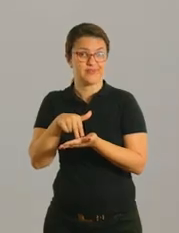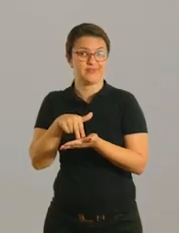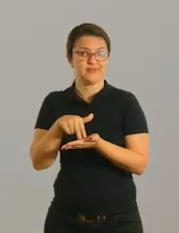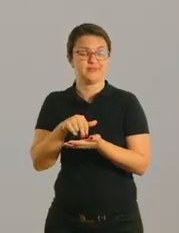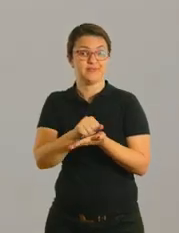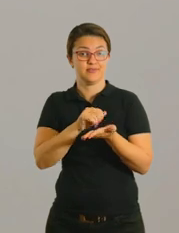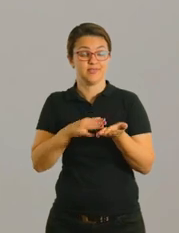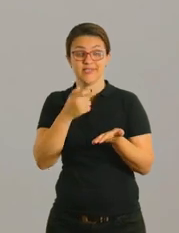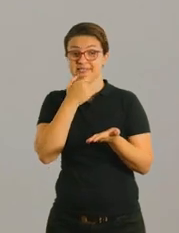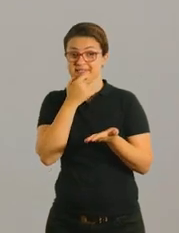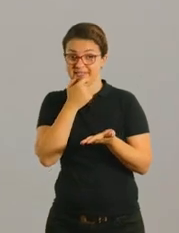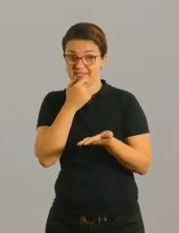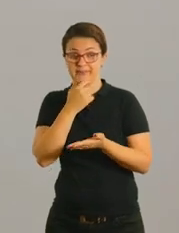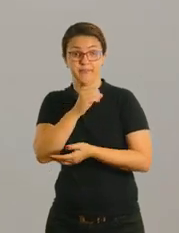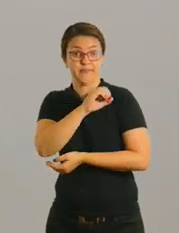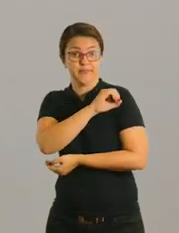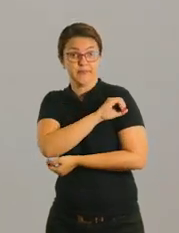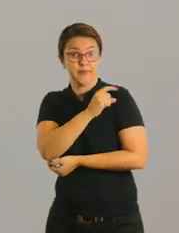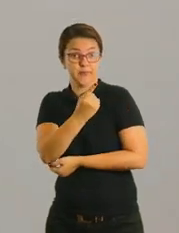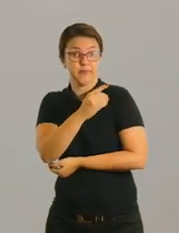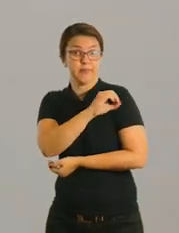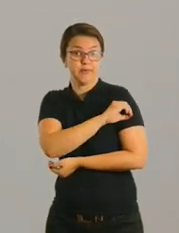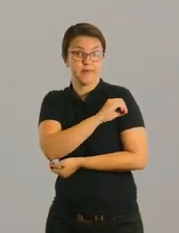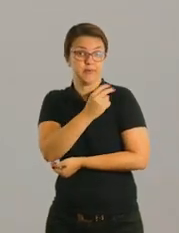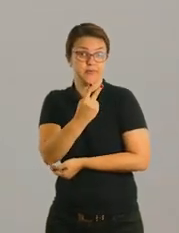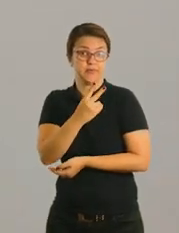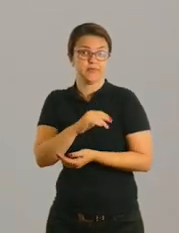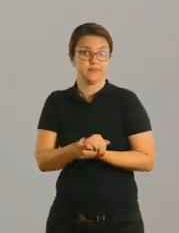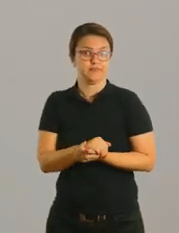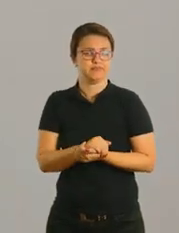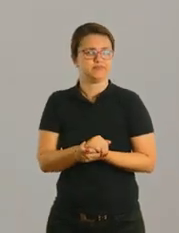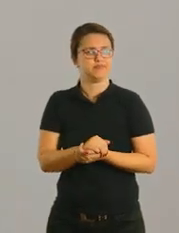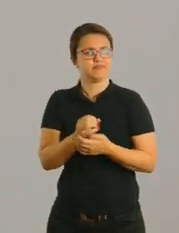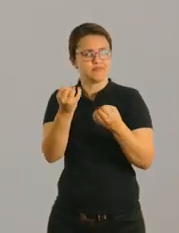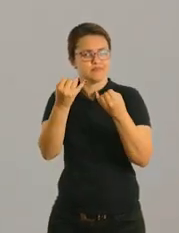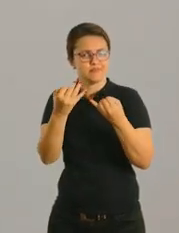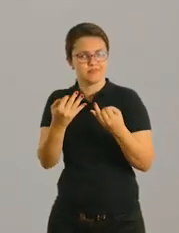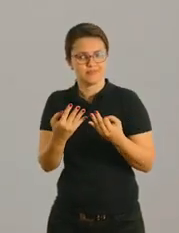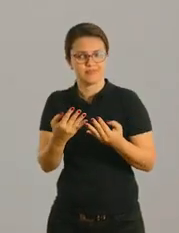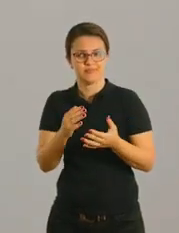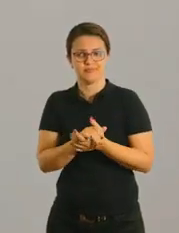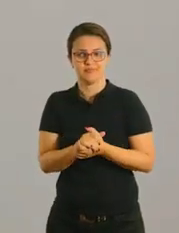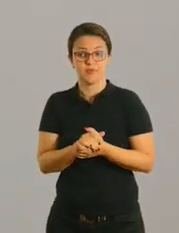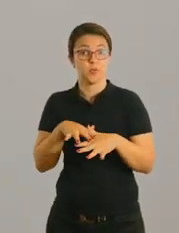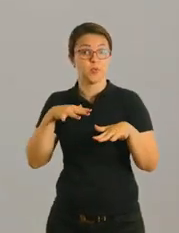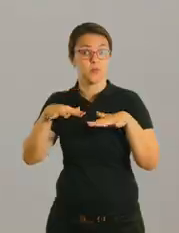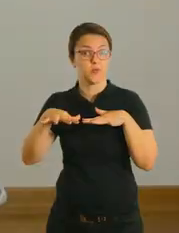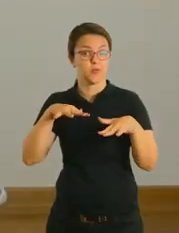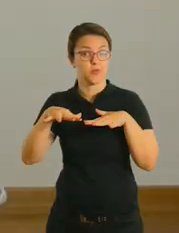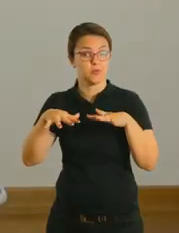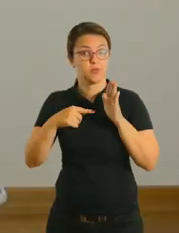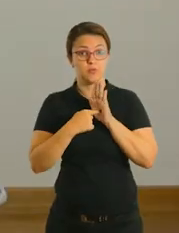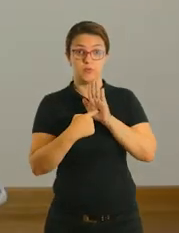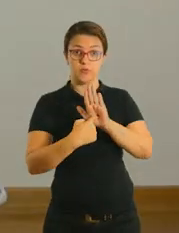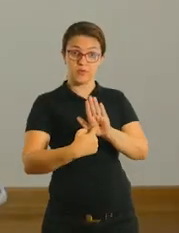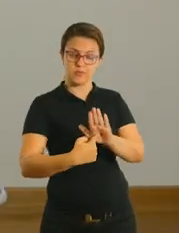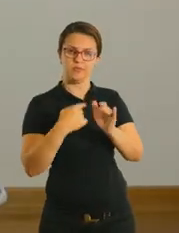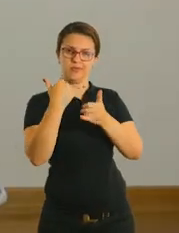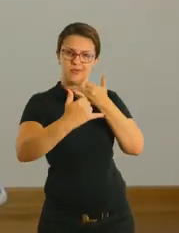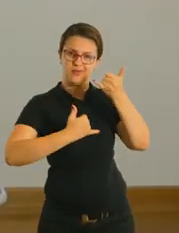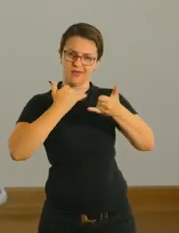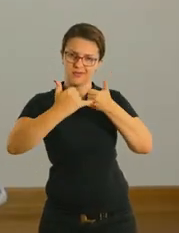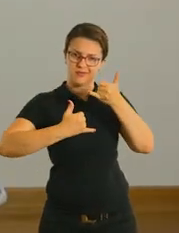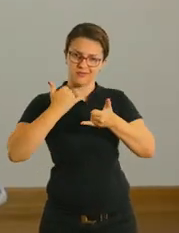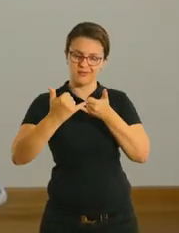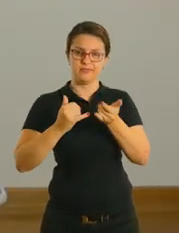começar com a soma do Pré 1 e do Pré 2, continuaremos trabalhando sobre os movimentos. Trouxe aqui para vocês